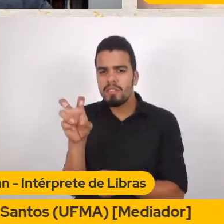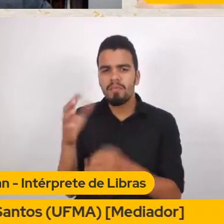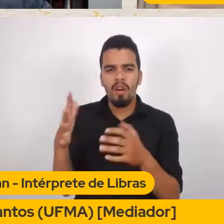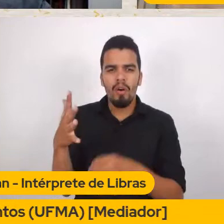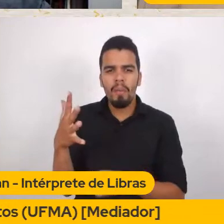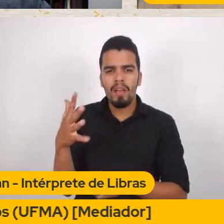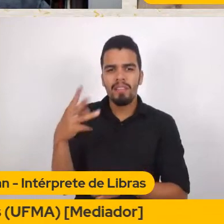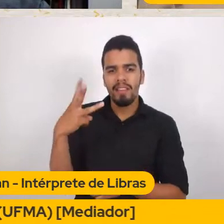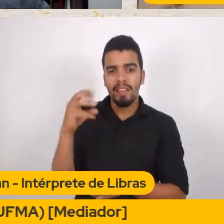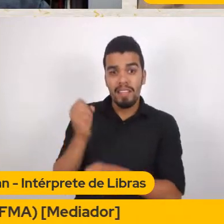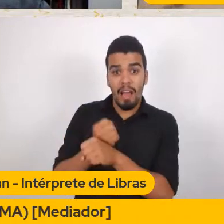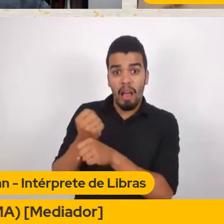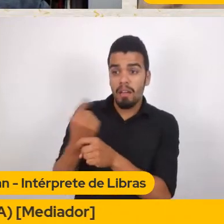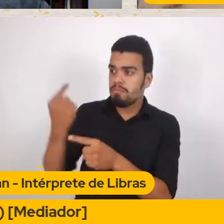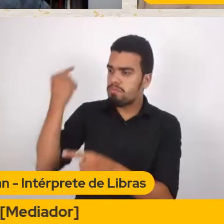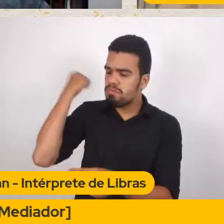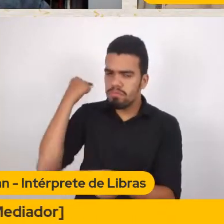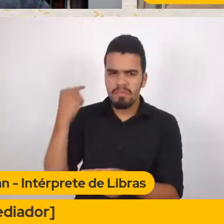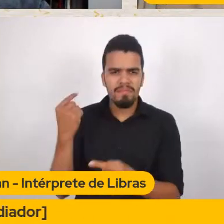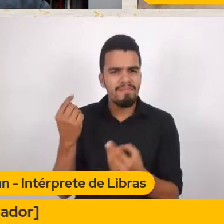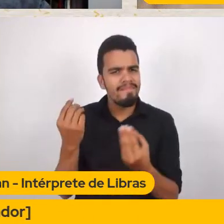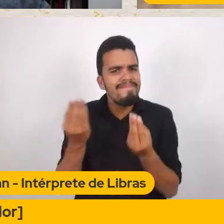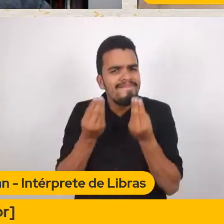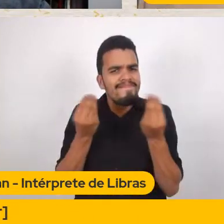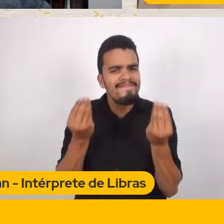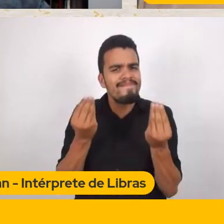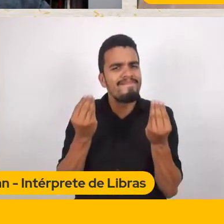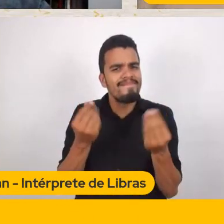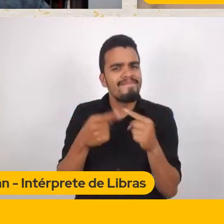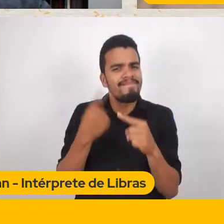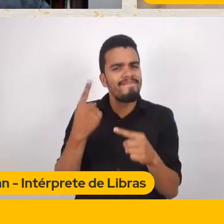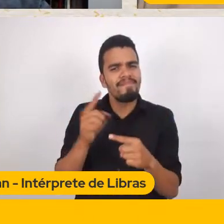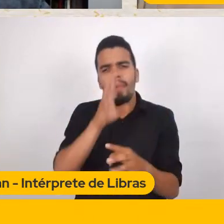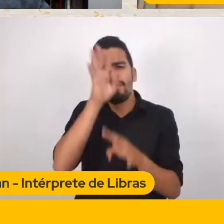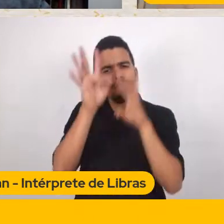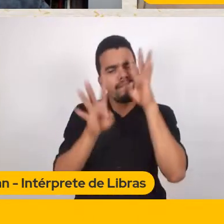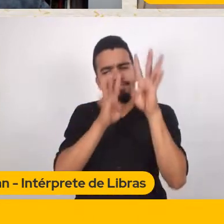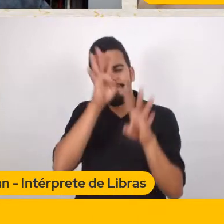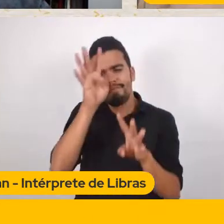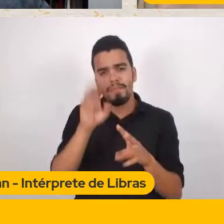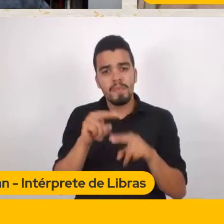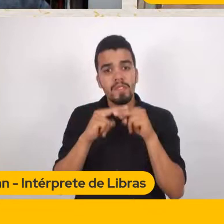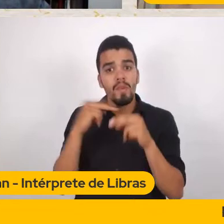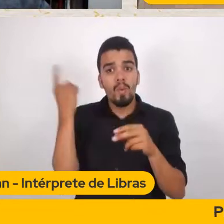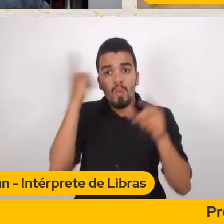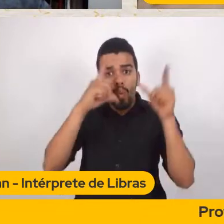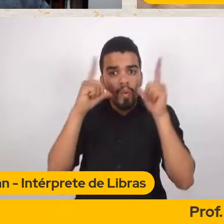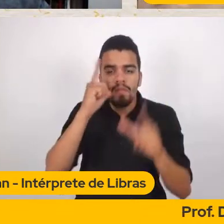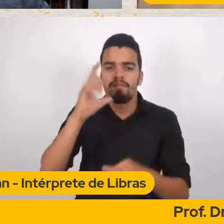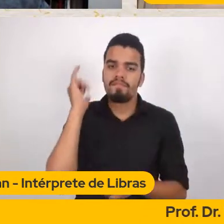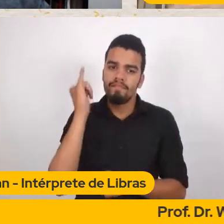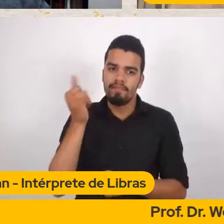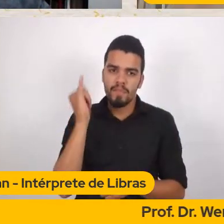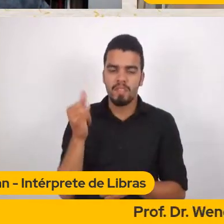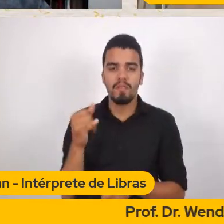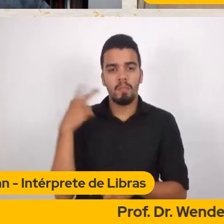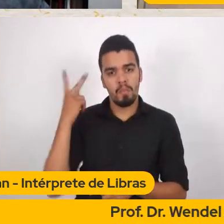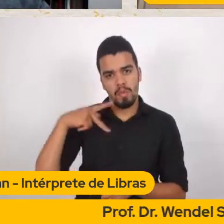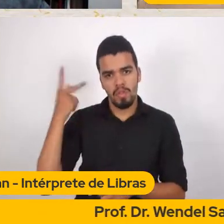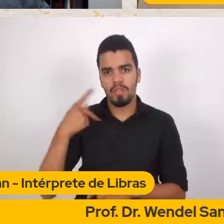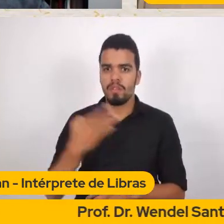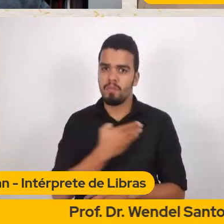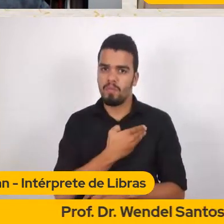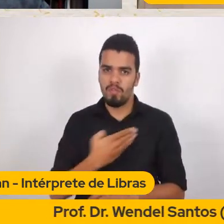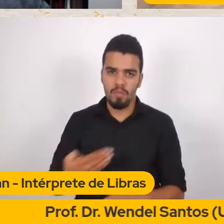Assunção E as conquistas Narrativas De espaço Com políticas públicas Que a gente